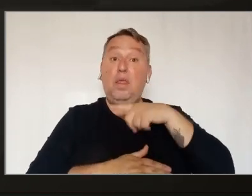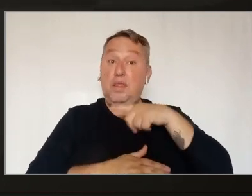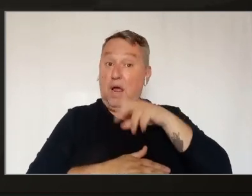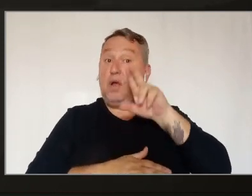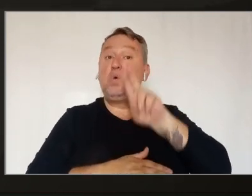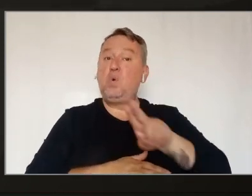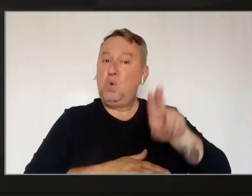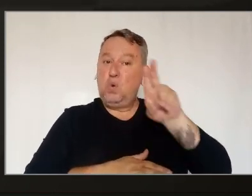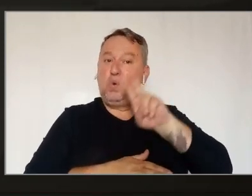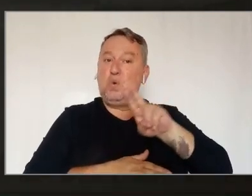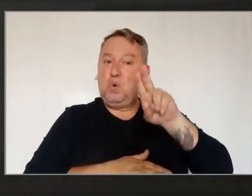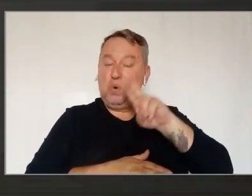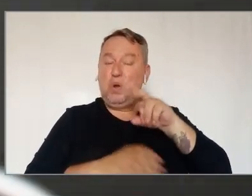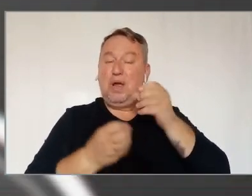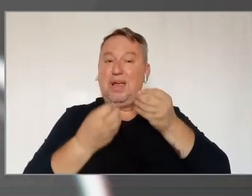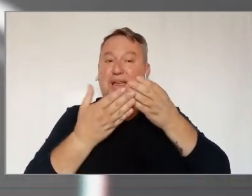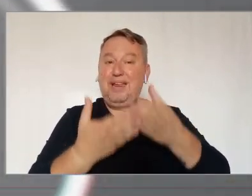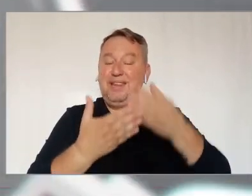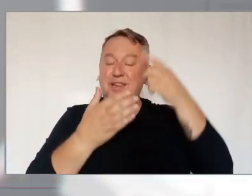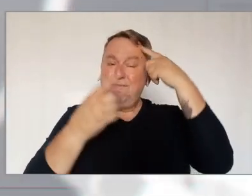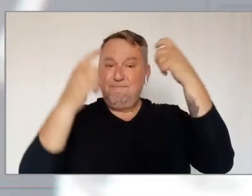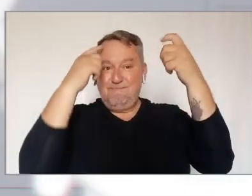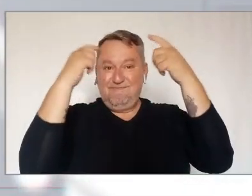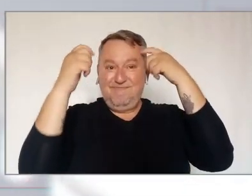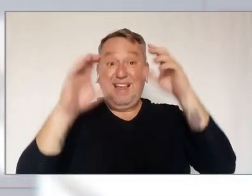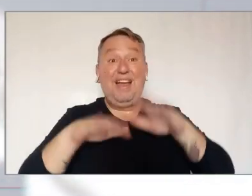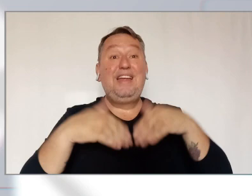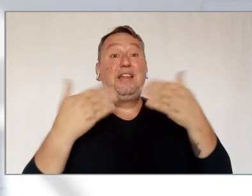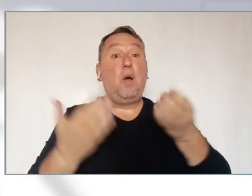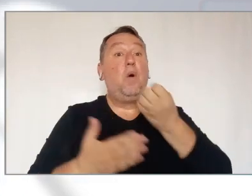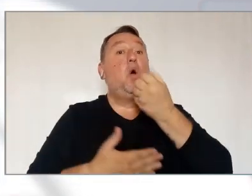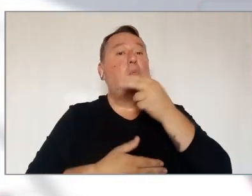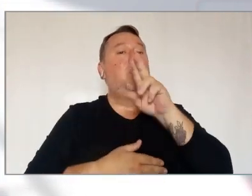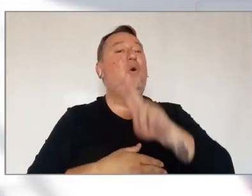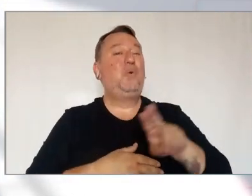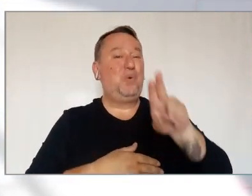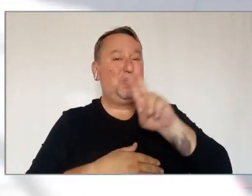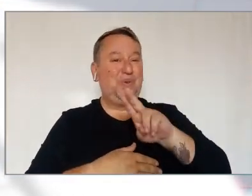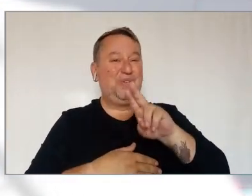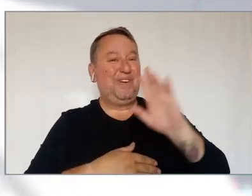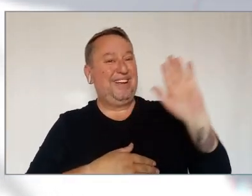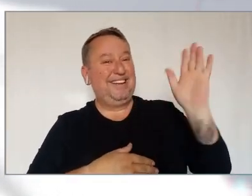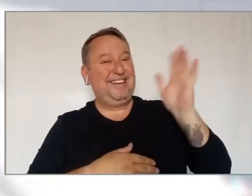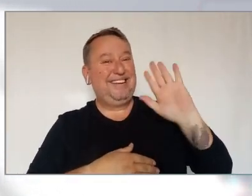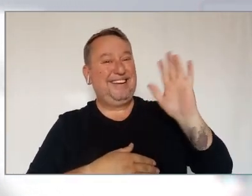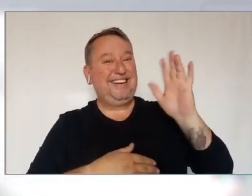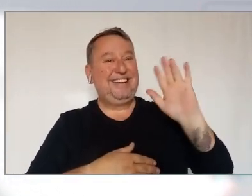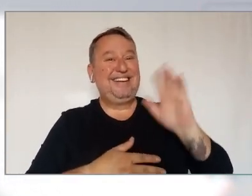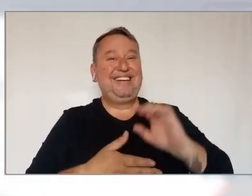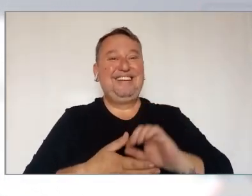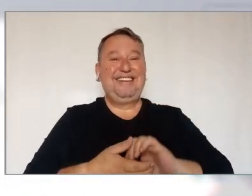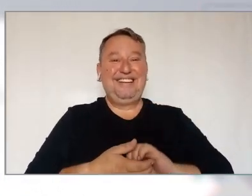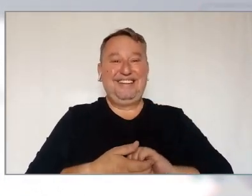está aí para ser usado e gerar insights. Então, faça bom proveito! Até a próxima!